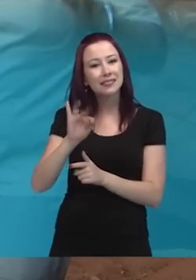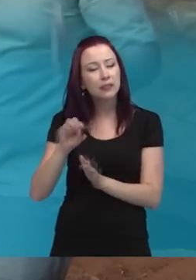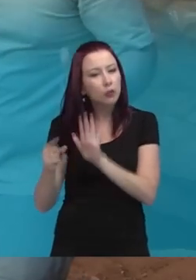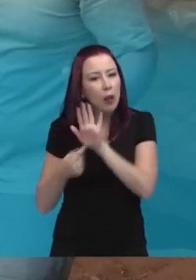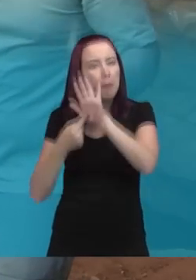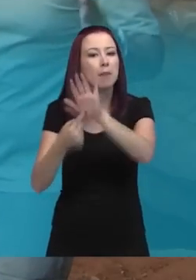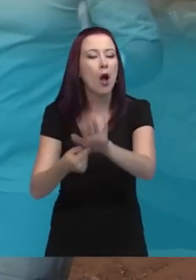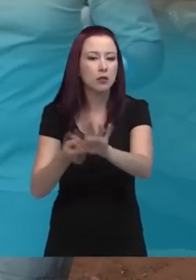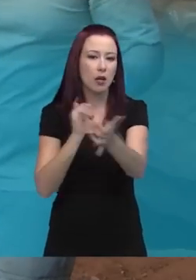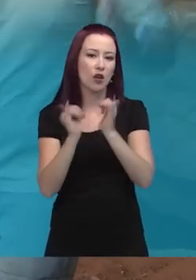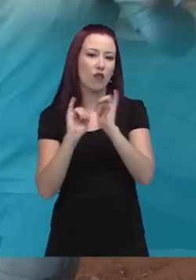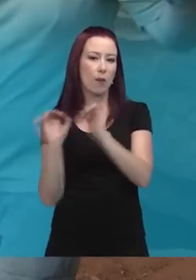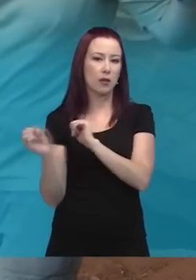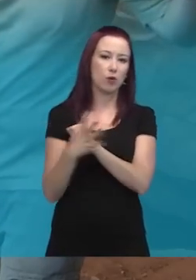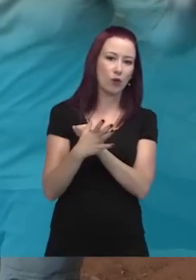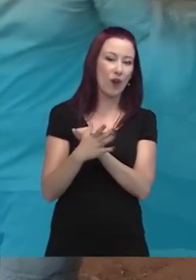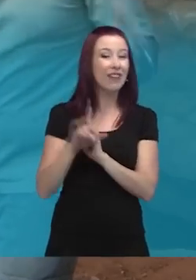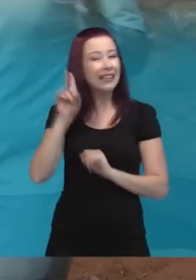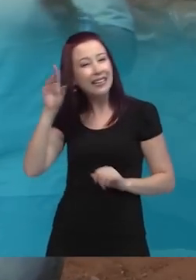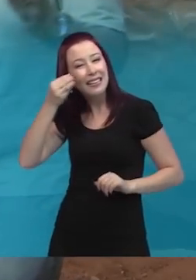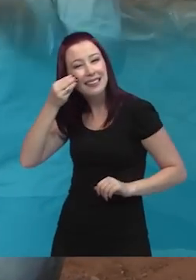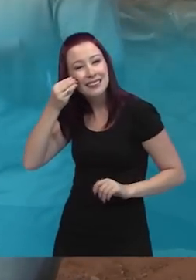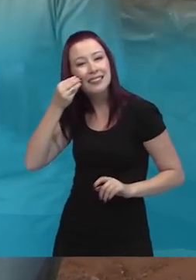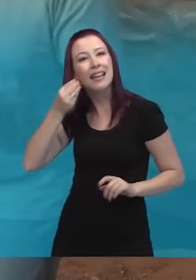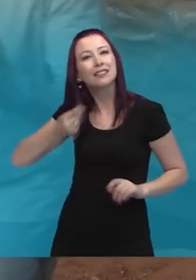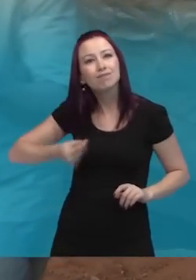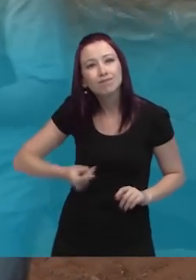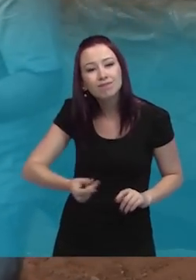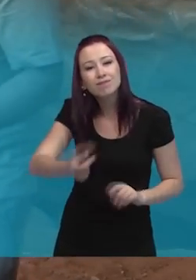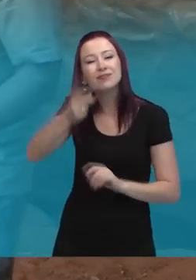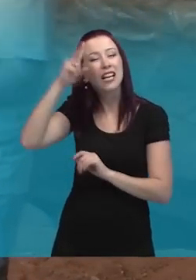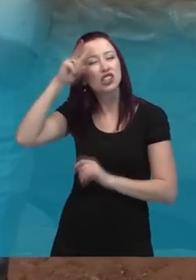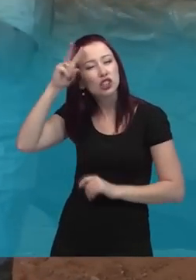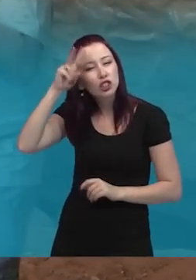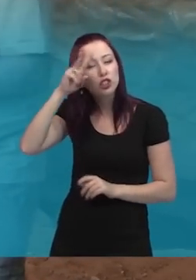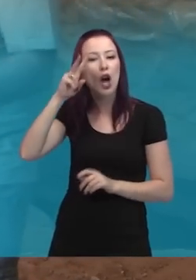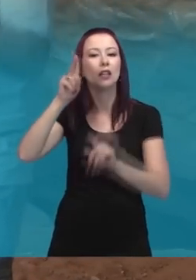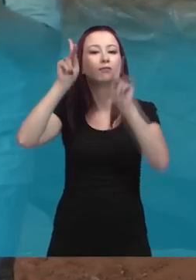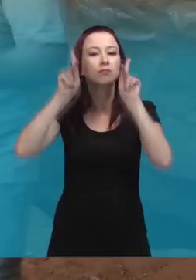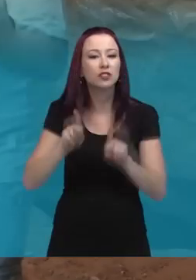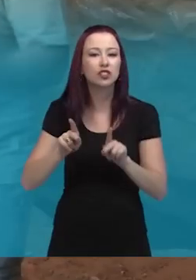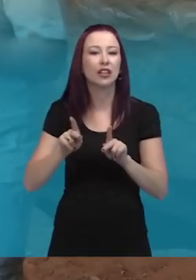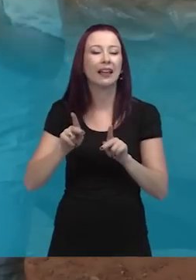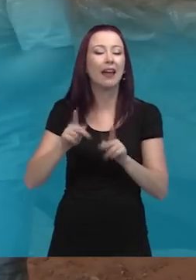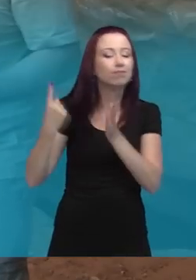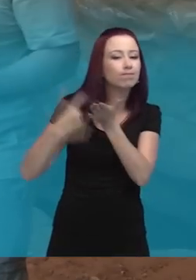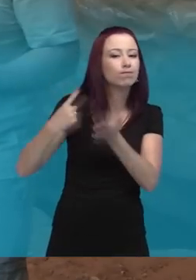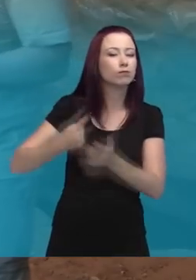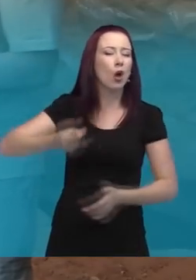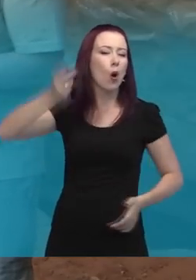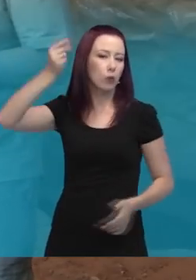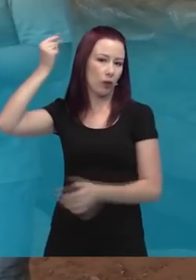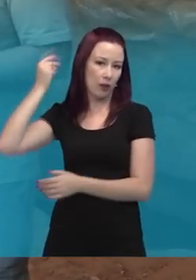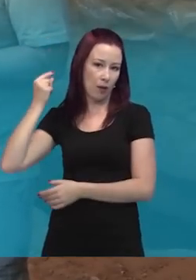Nós estamos preservando, efetivamente, o possível da memória de seres humanos perdidos muito longe no tempo.